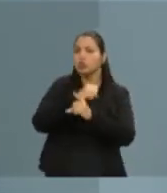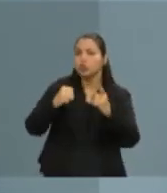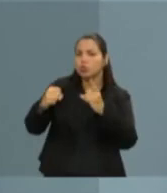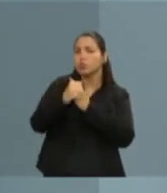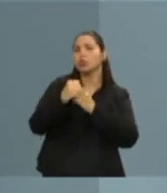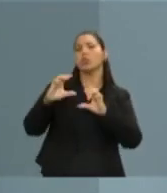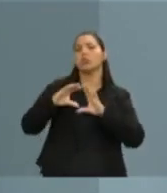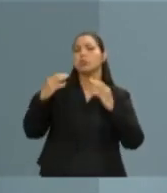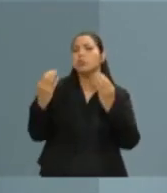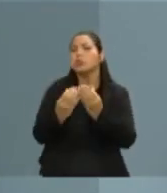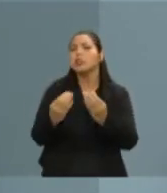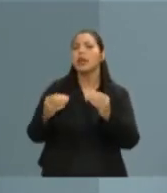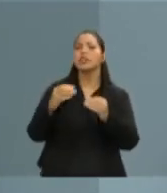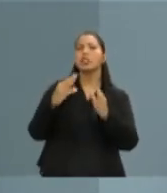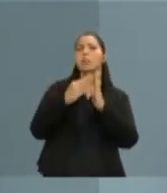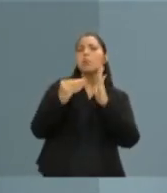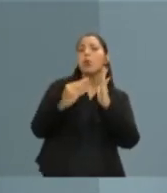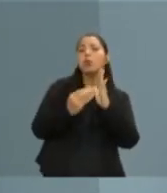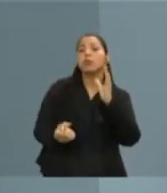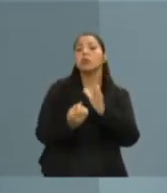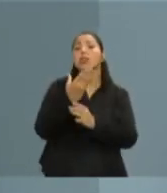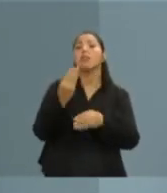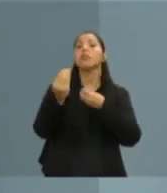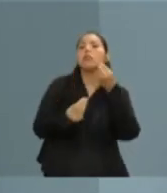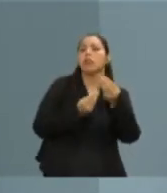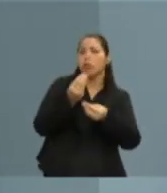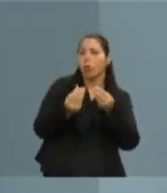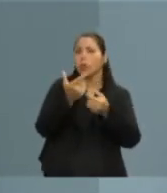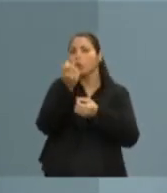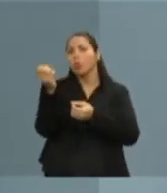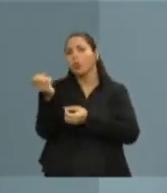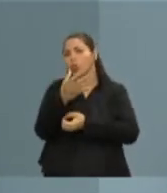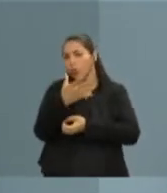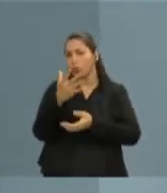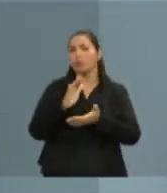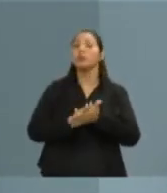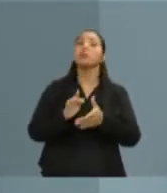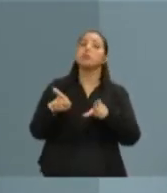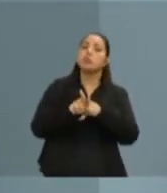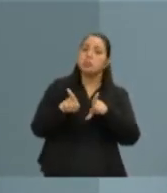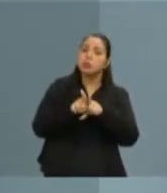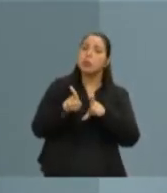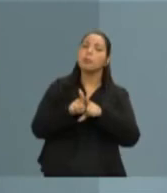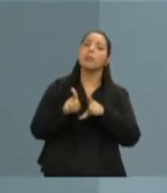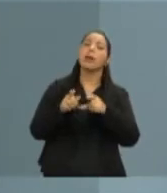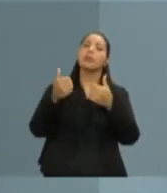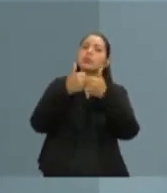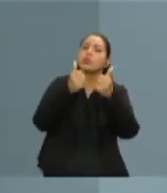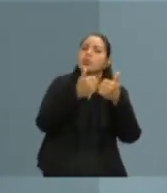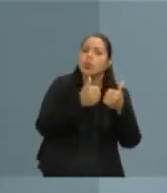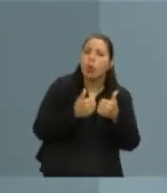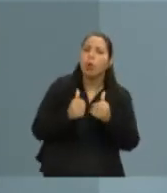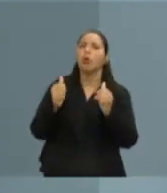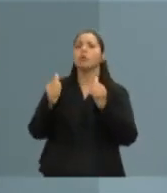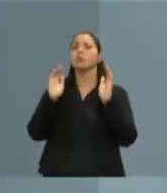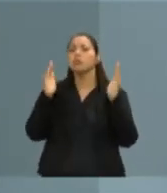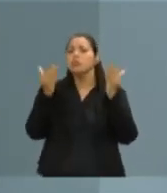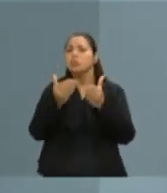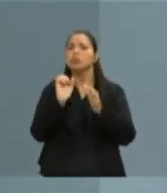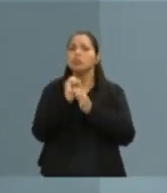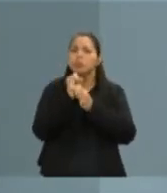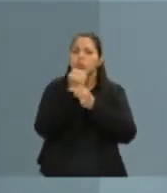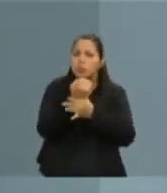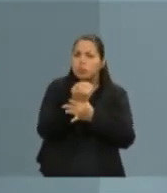buscar um novo modelo. Priorizaremos o transporte coletivo para garantir a segurança de quem está nos ônibus, no transporte